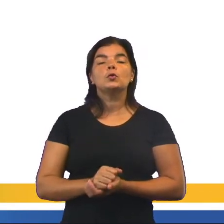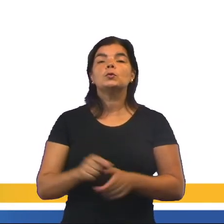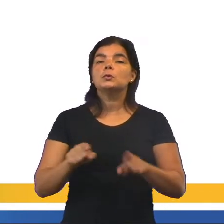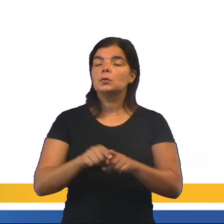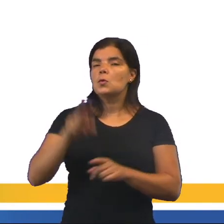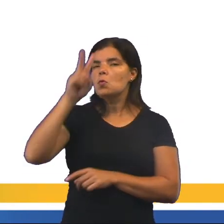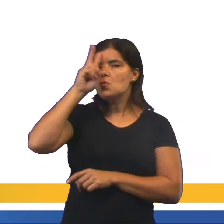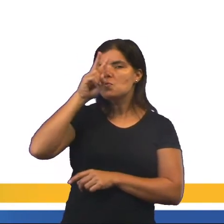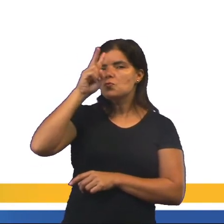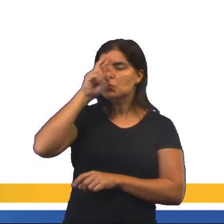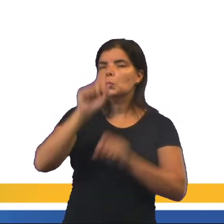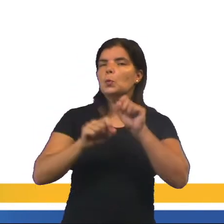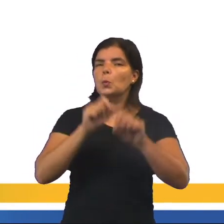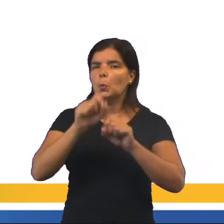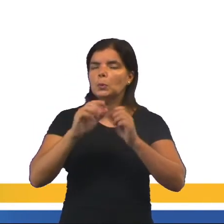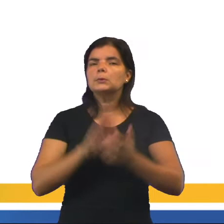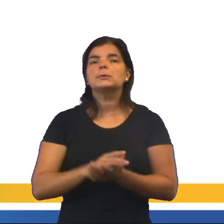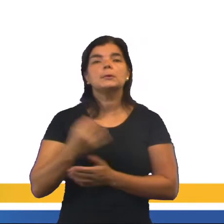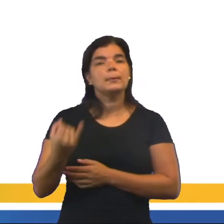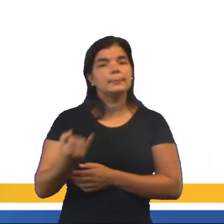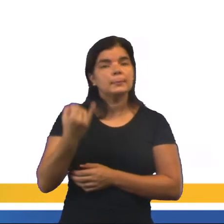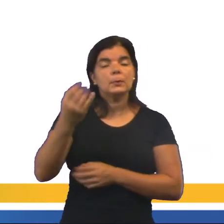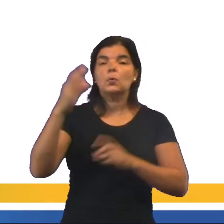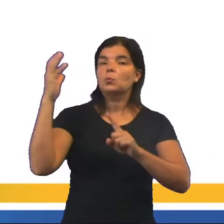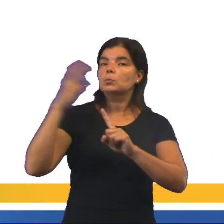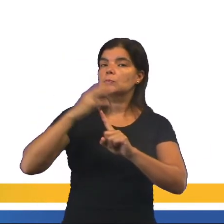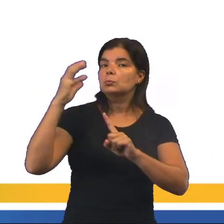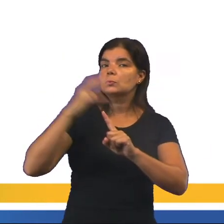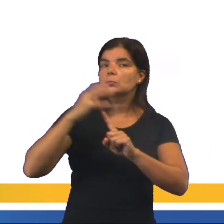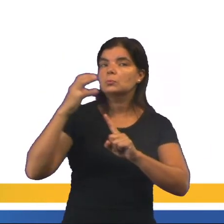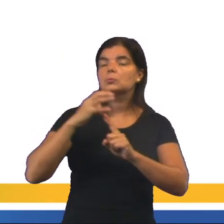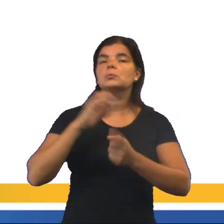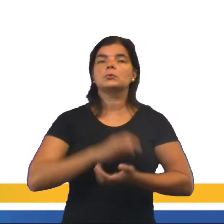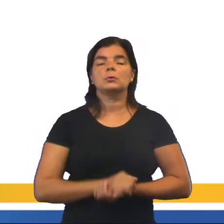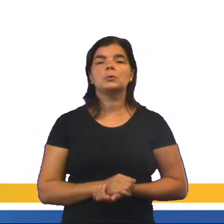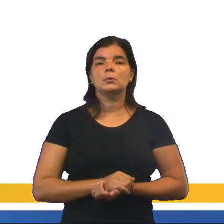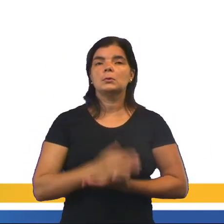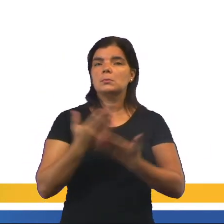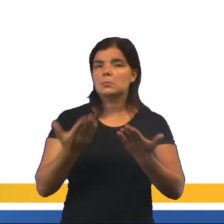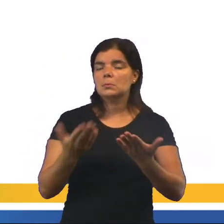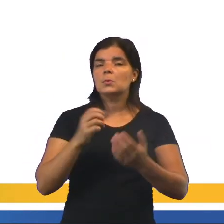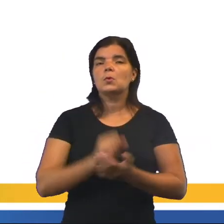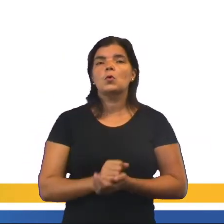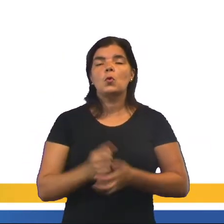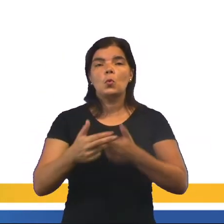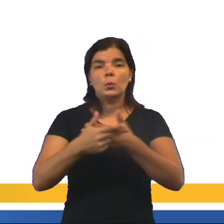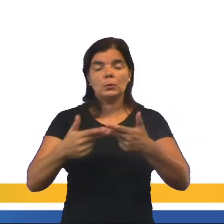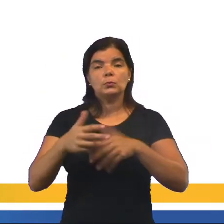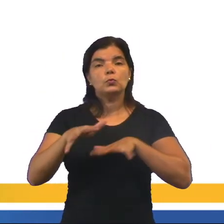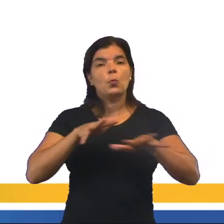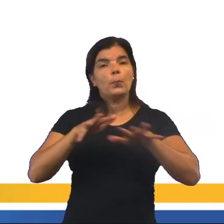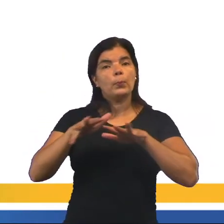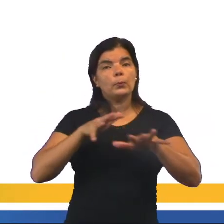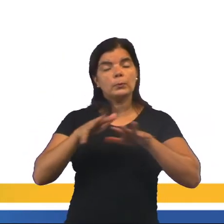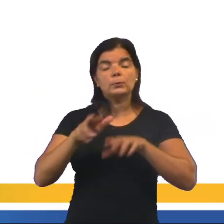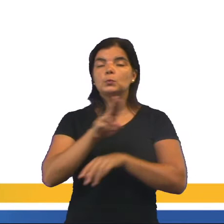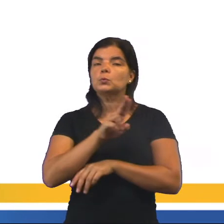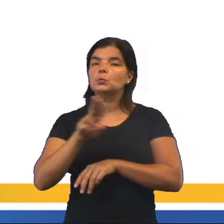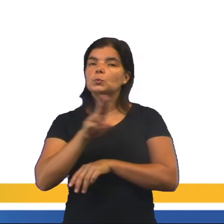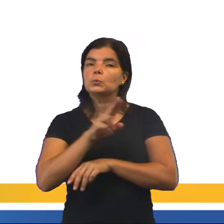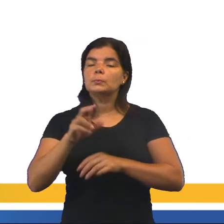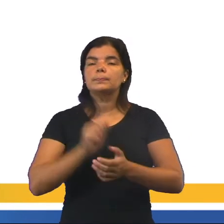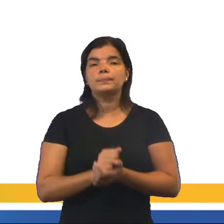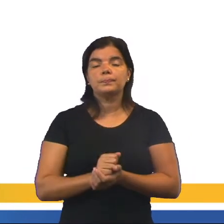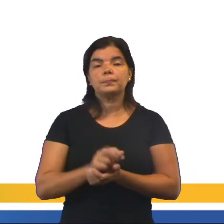os historiadores consideram esse fato por ter influenciado, em certa medida, aspectos do movimento chamado